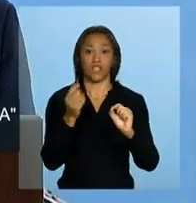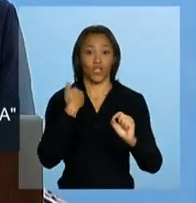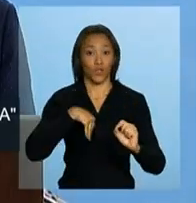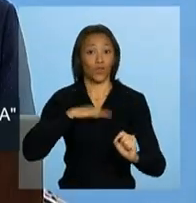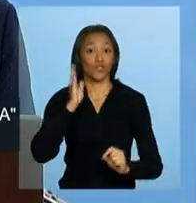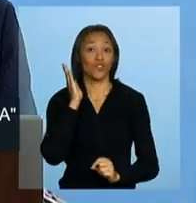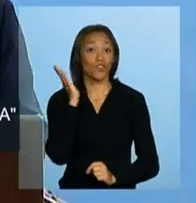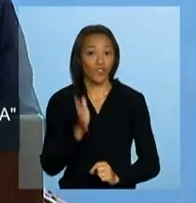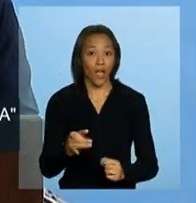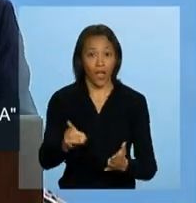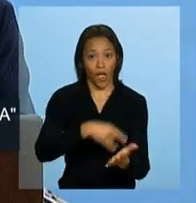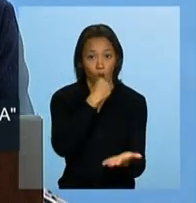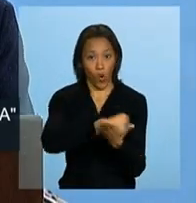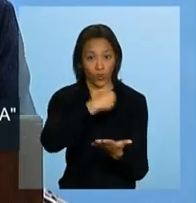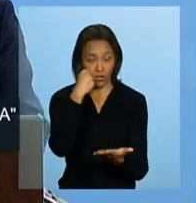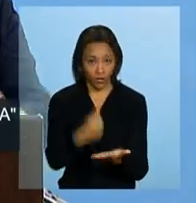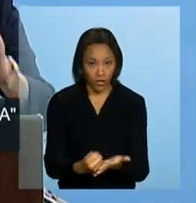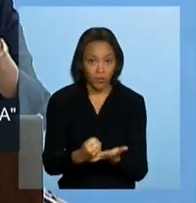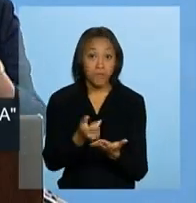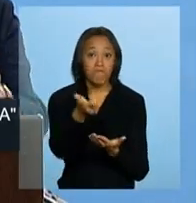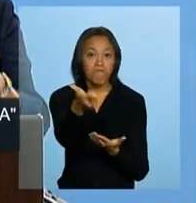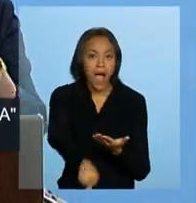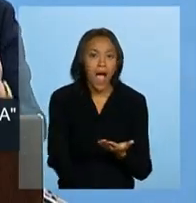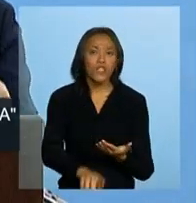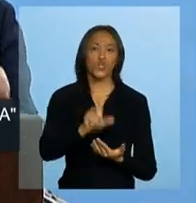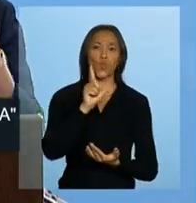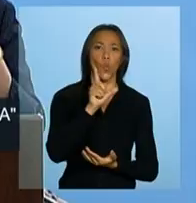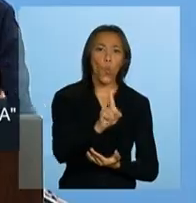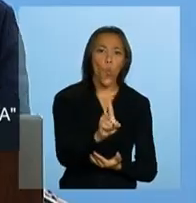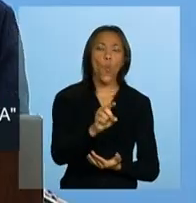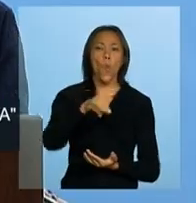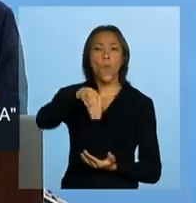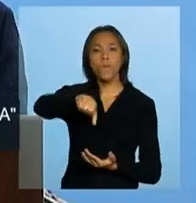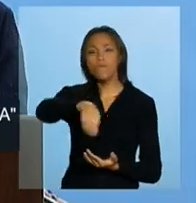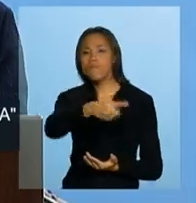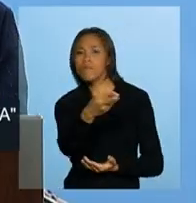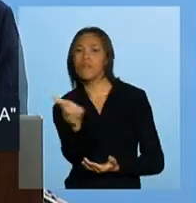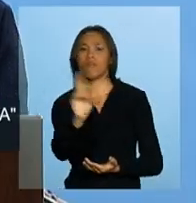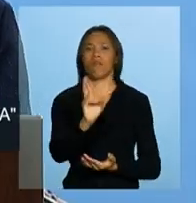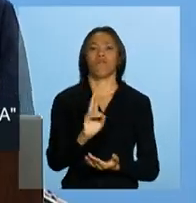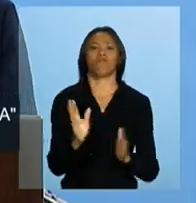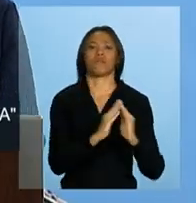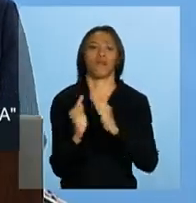contratamos mais um milhão de moradias.